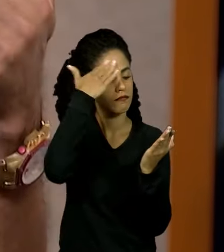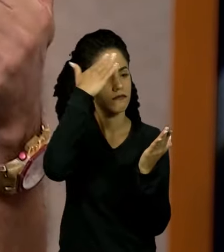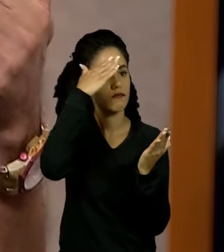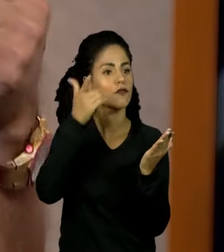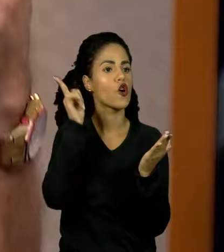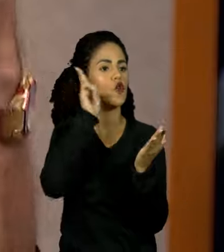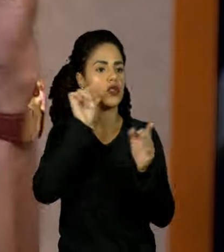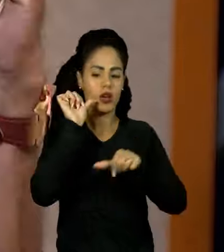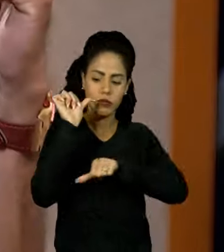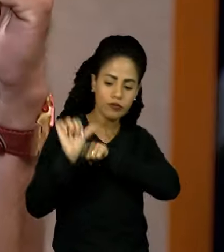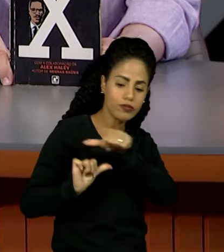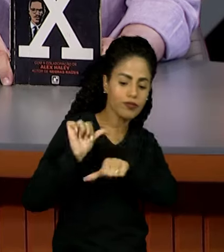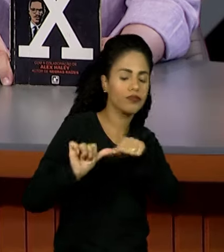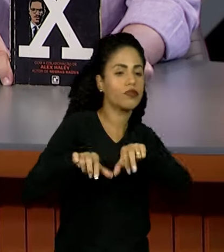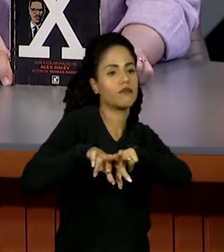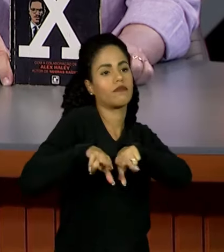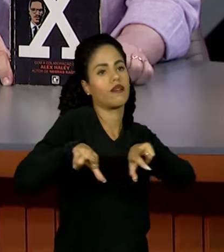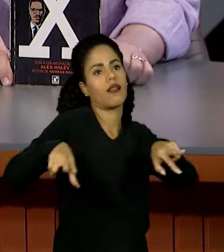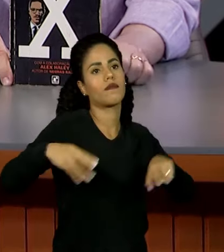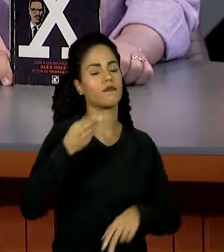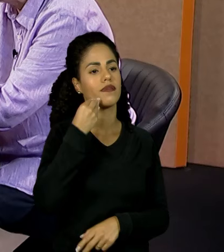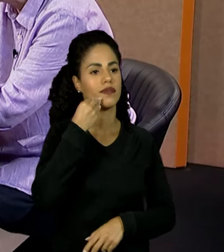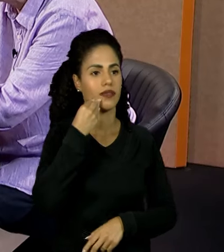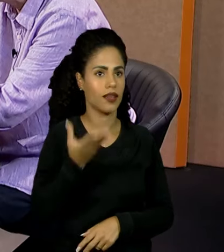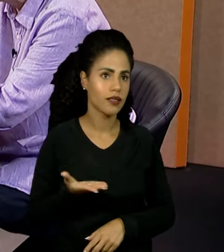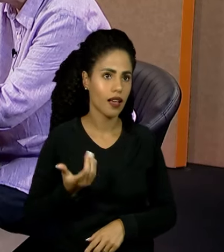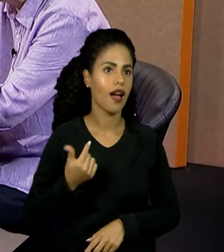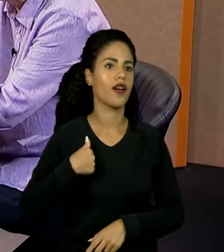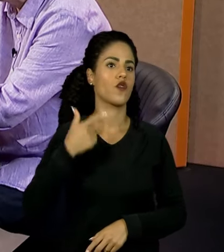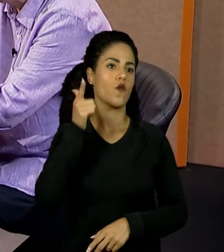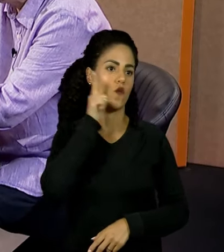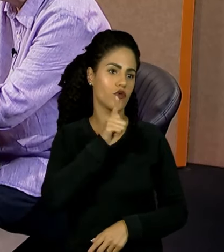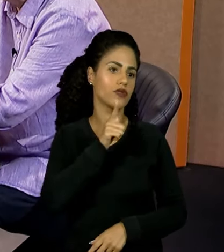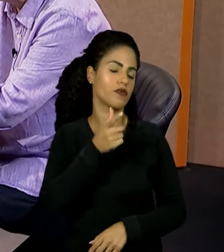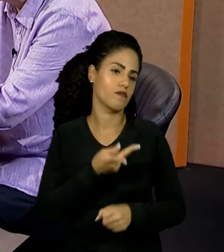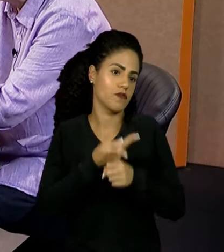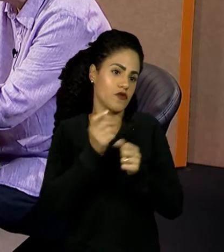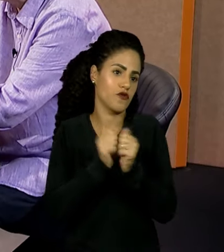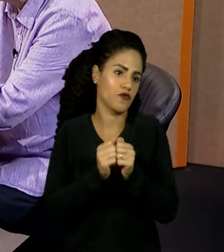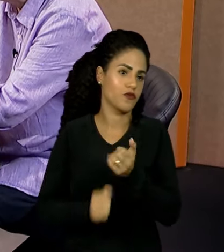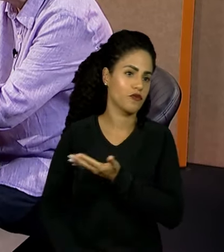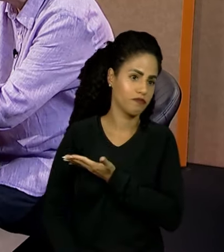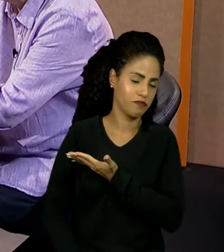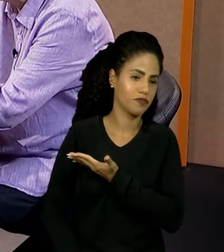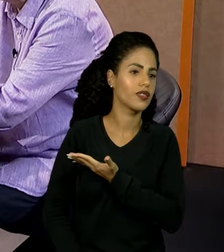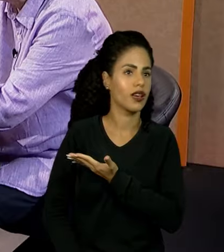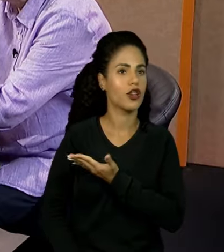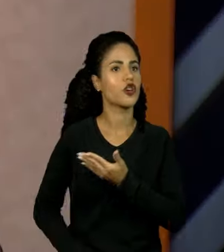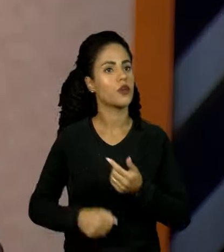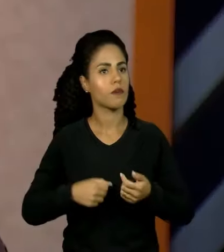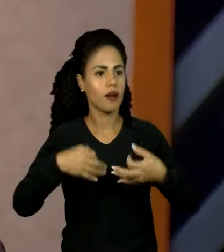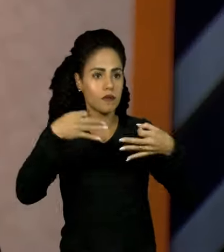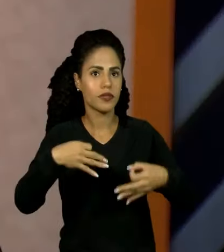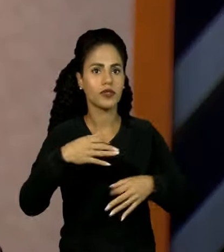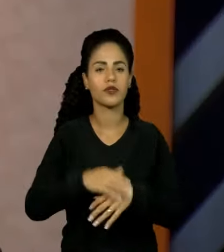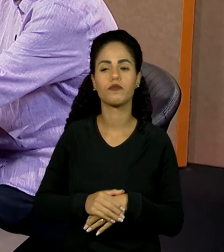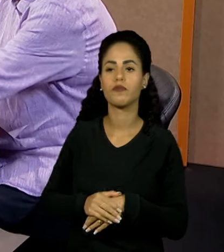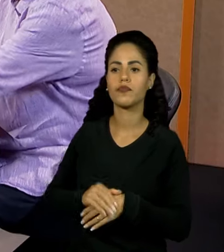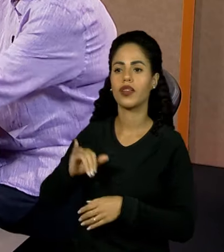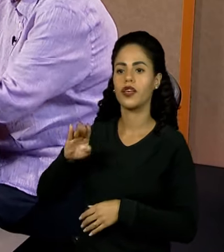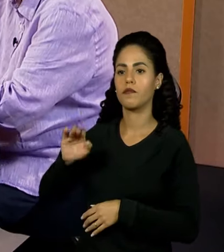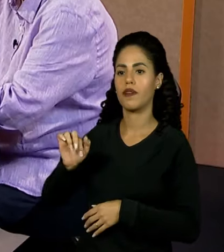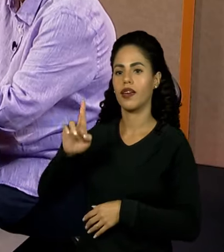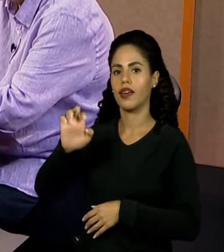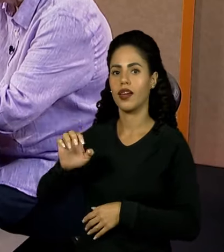Transformadores e também no Inovare, recebendo prêmios junto com o Iberê, através do Trampo Justo. E o Iberê